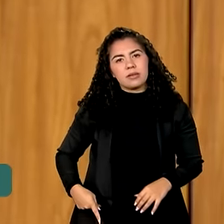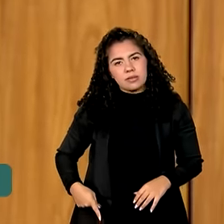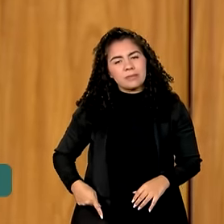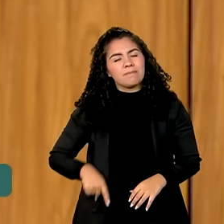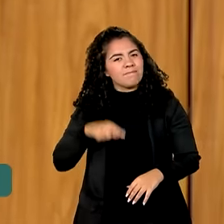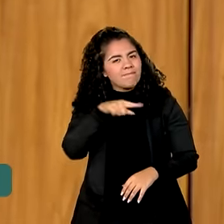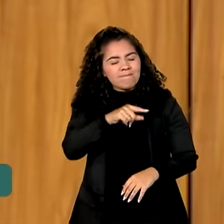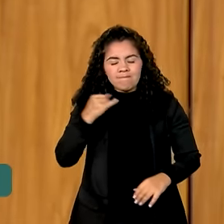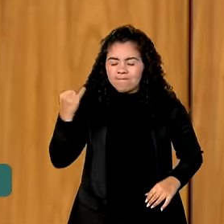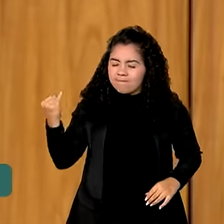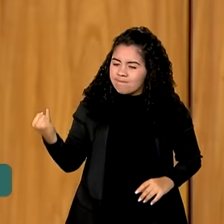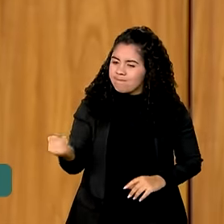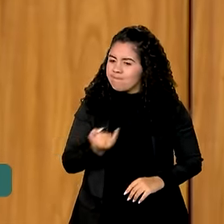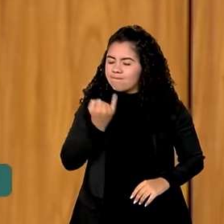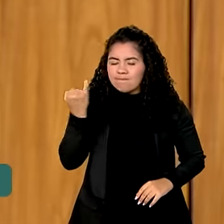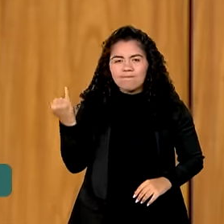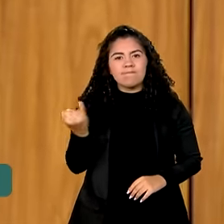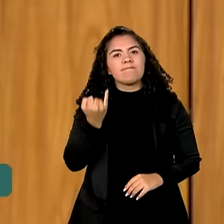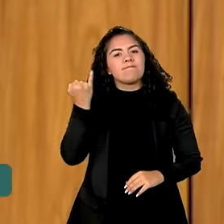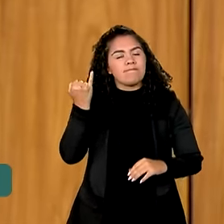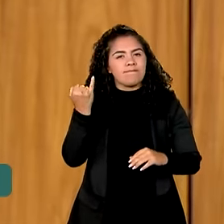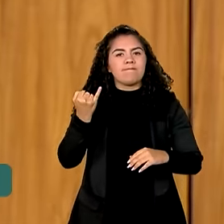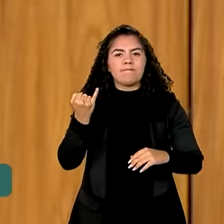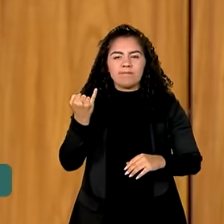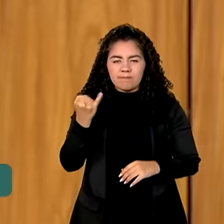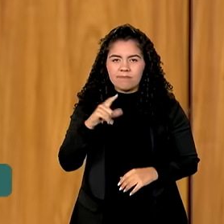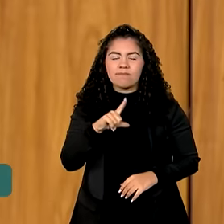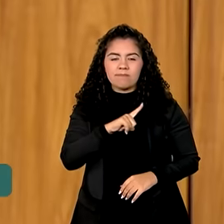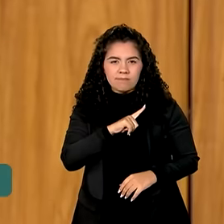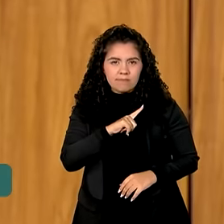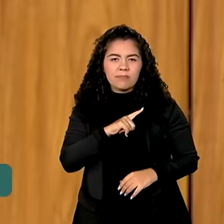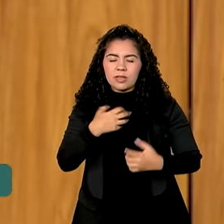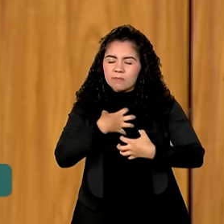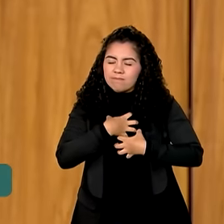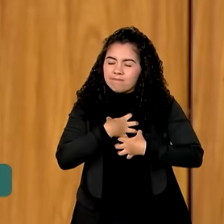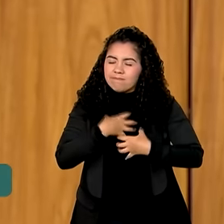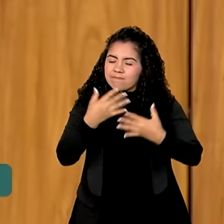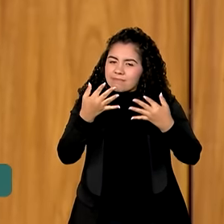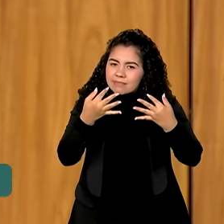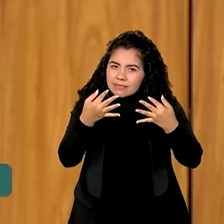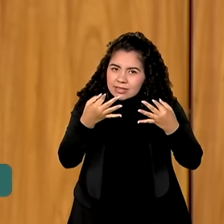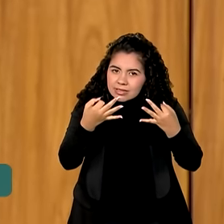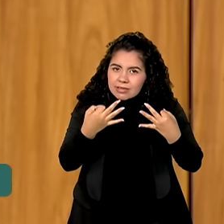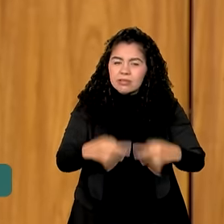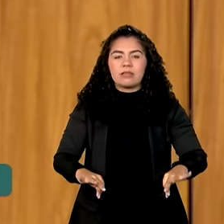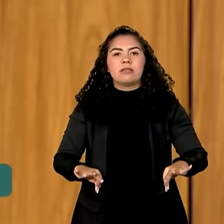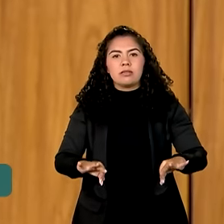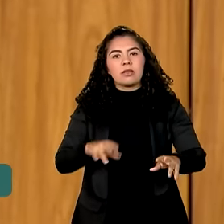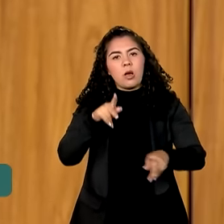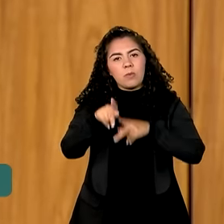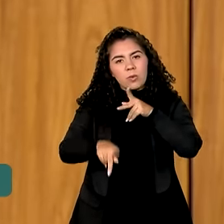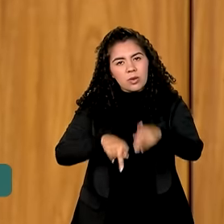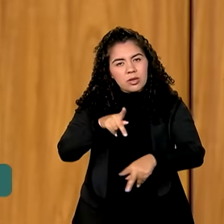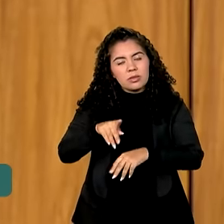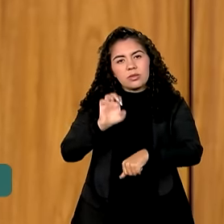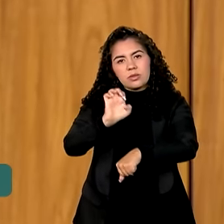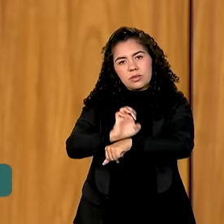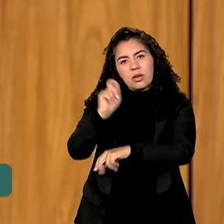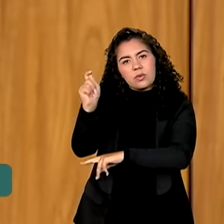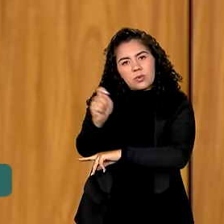muita valia e de muita importância. E eu tenho certeza que o povo gaúcho, o povo brasileiro,